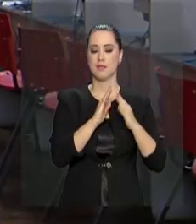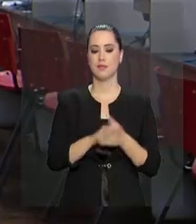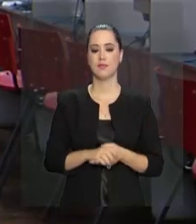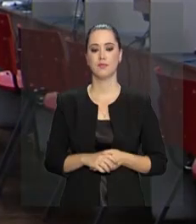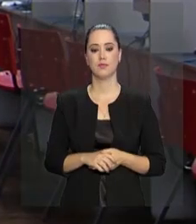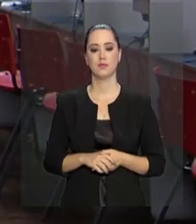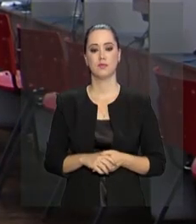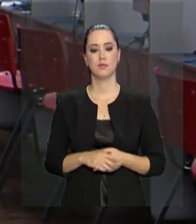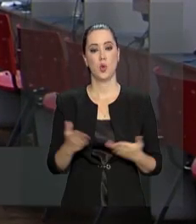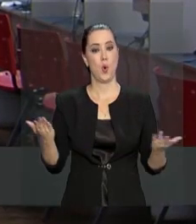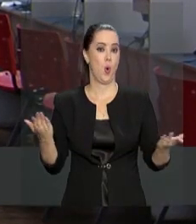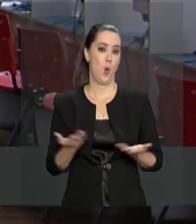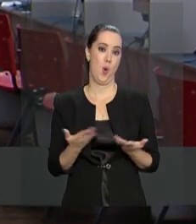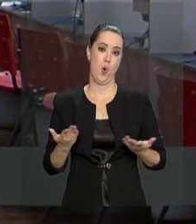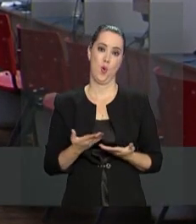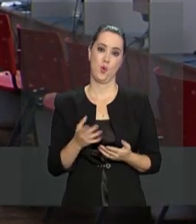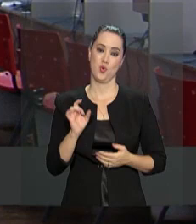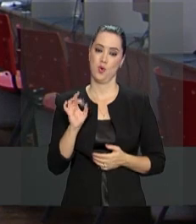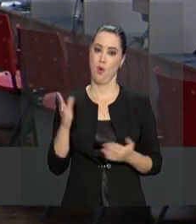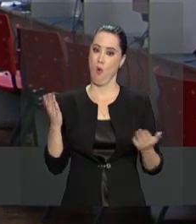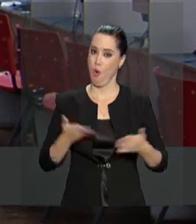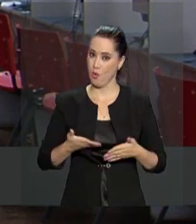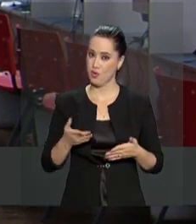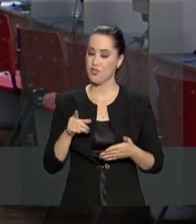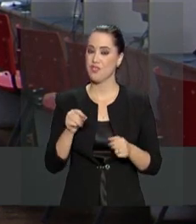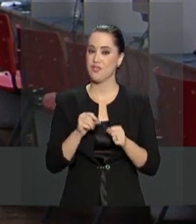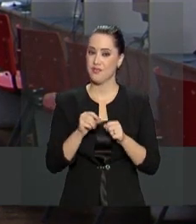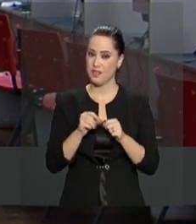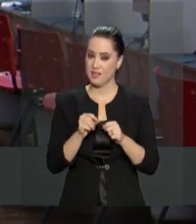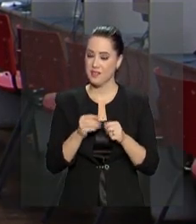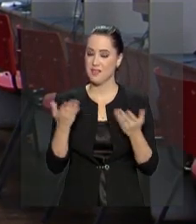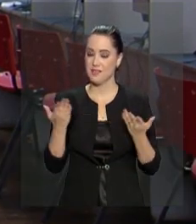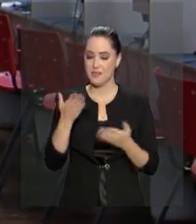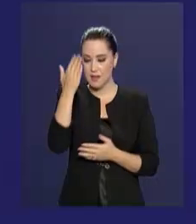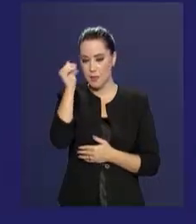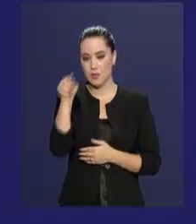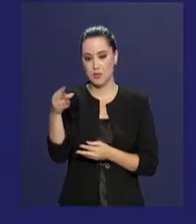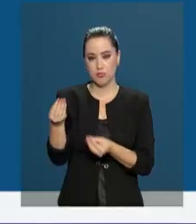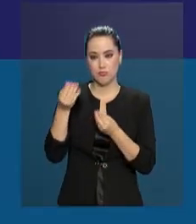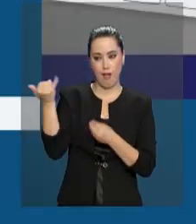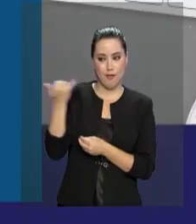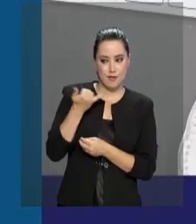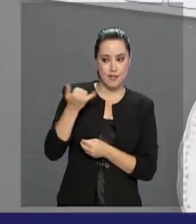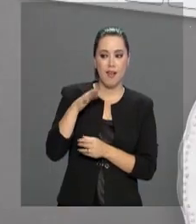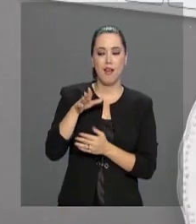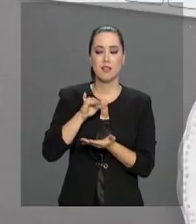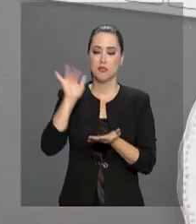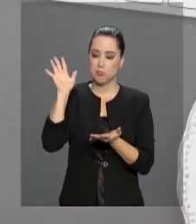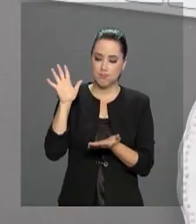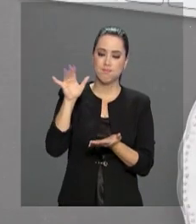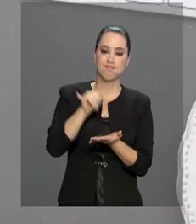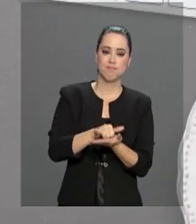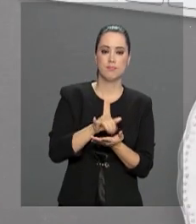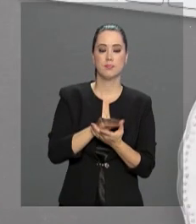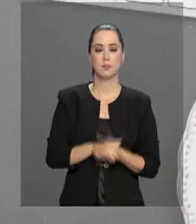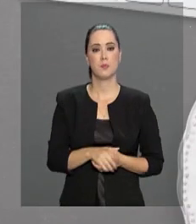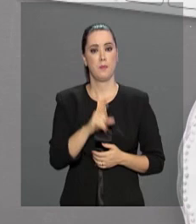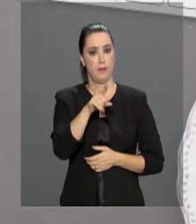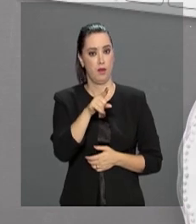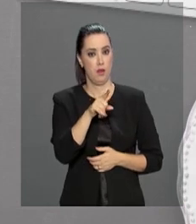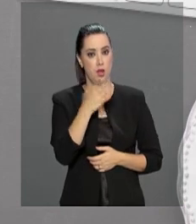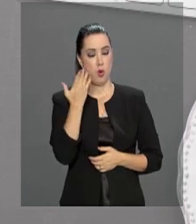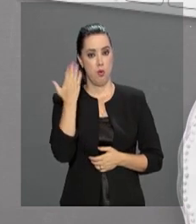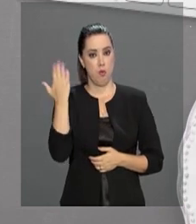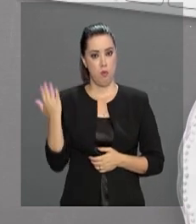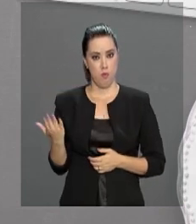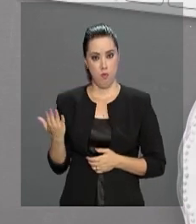Fiquei sabendo hoje que eu vim procurar emprego e já me deram e já vou me cadastrar. Para contar com a praticidade do app, o